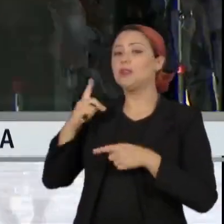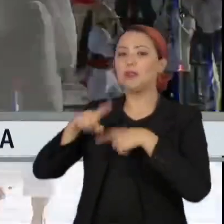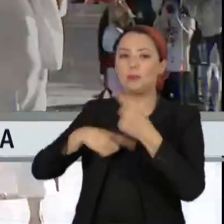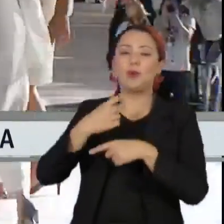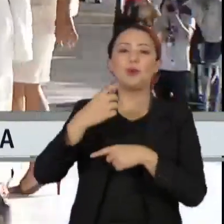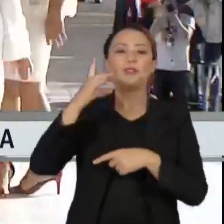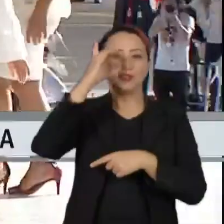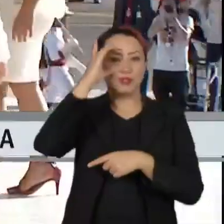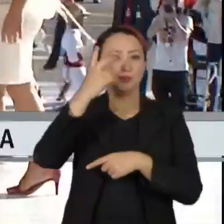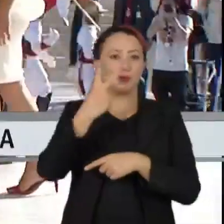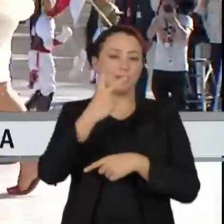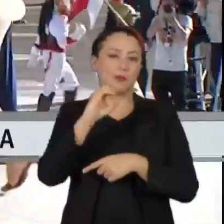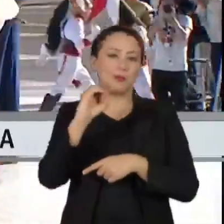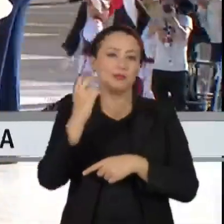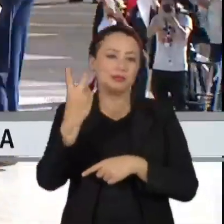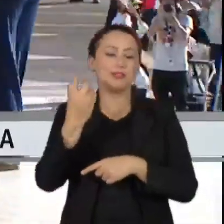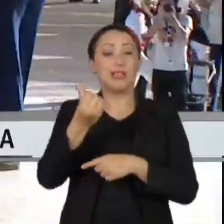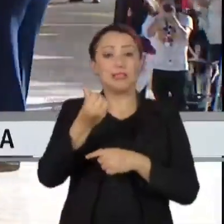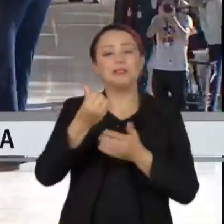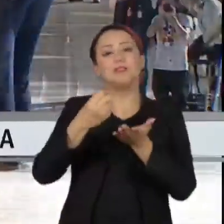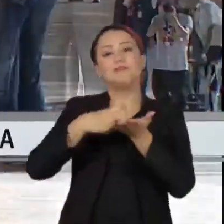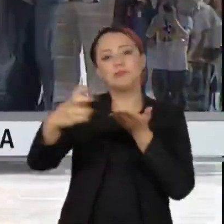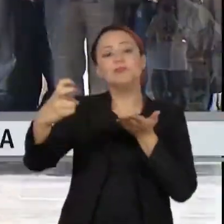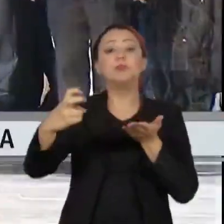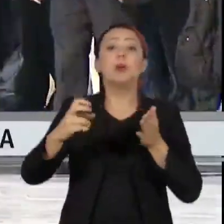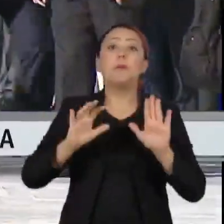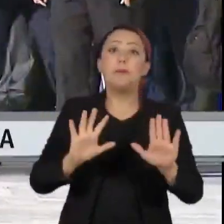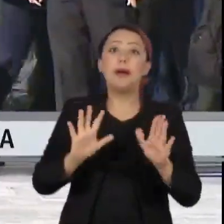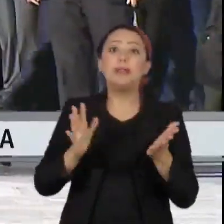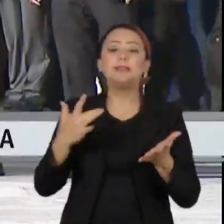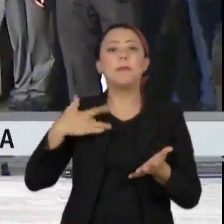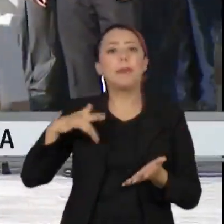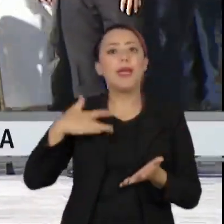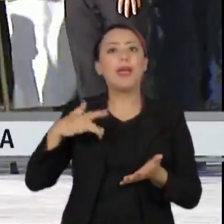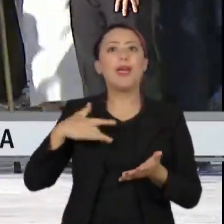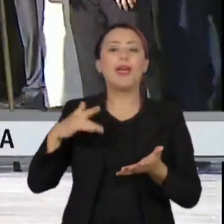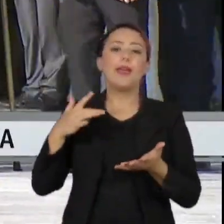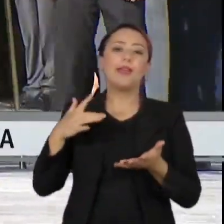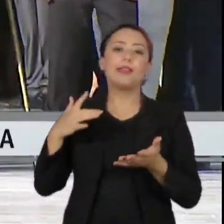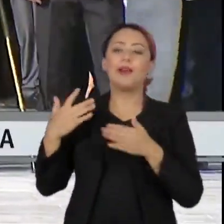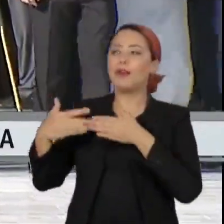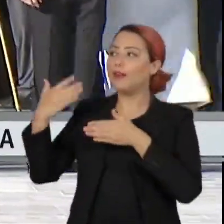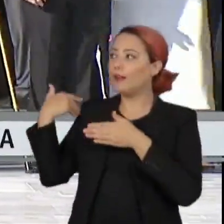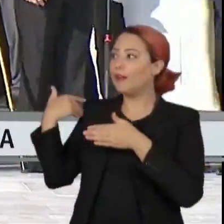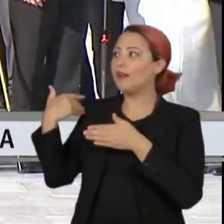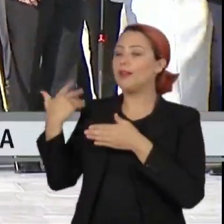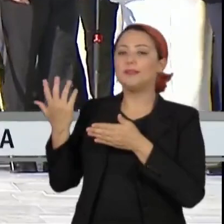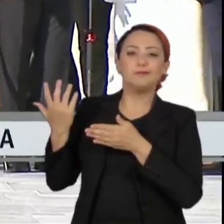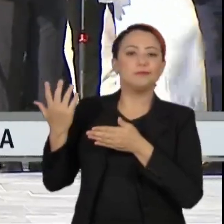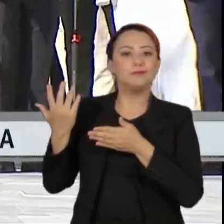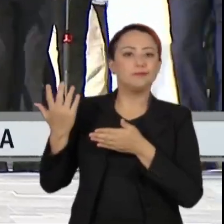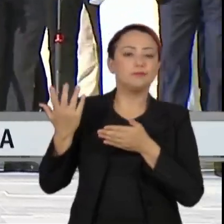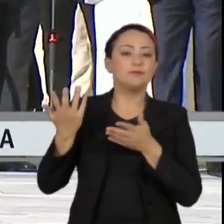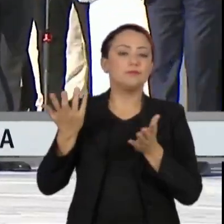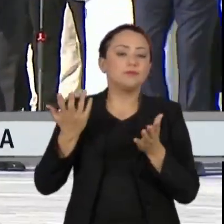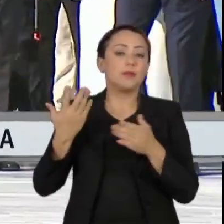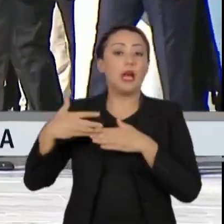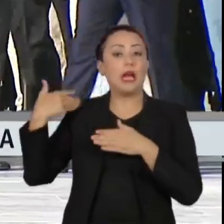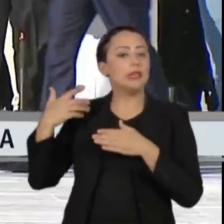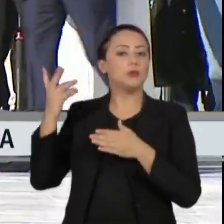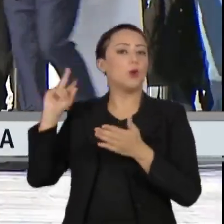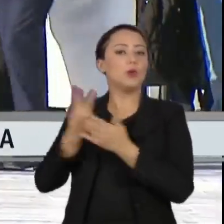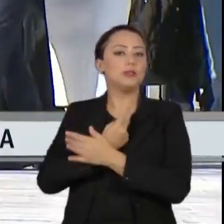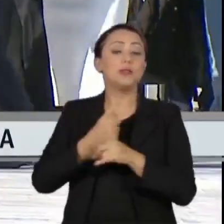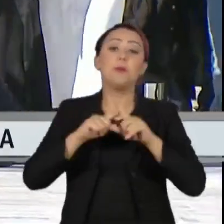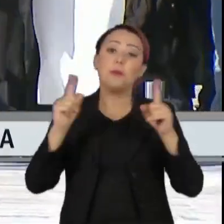tinha-se a transferência da faixa. Pena que isso não tenha ocorrido agora, né, como se fosse um não reconhecimento do processo eleitoral, do